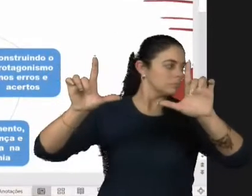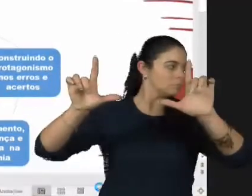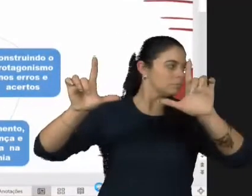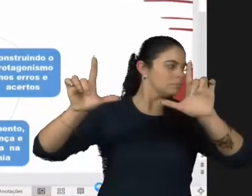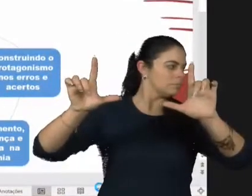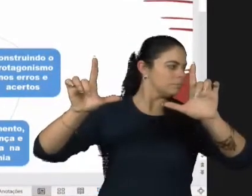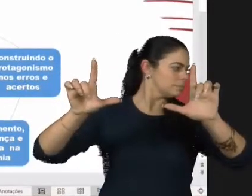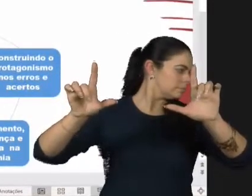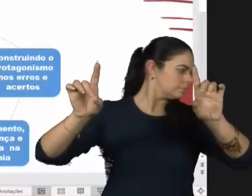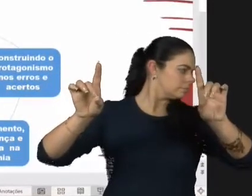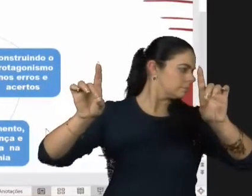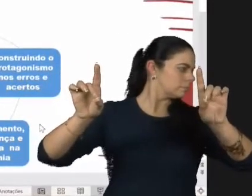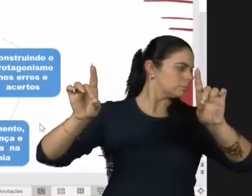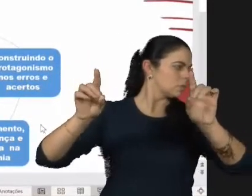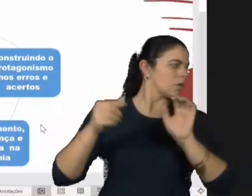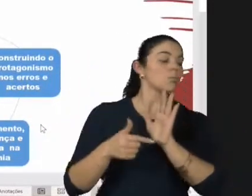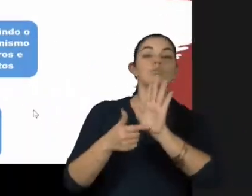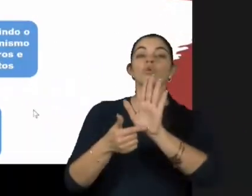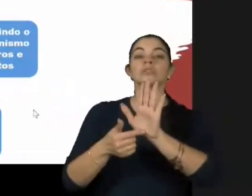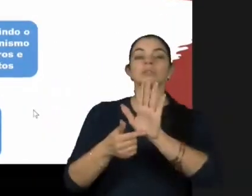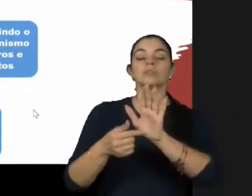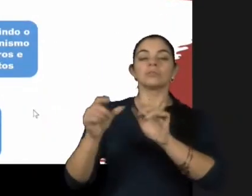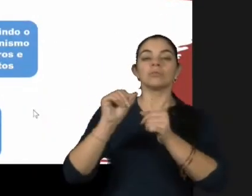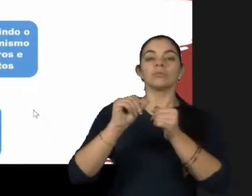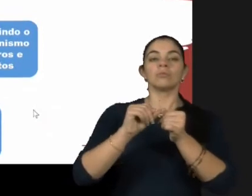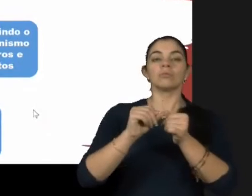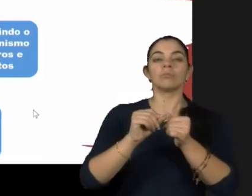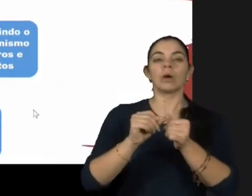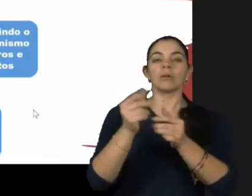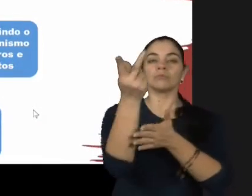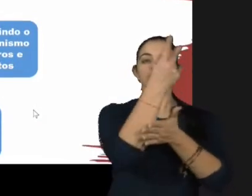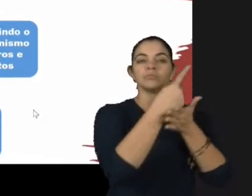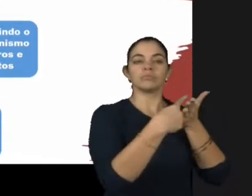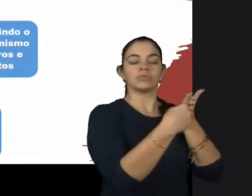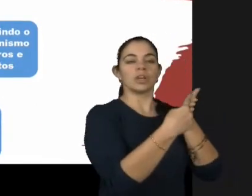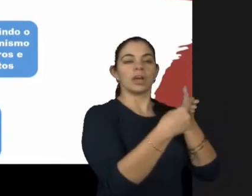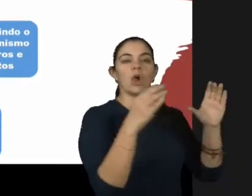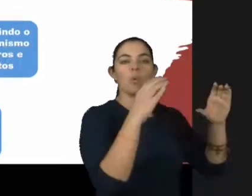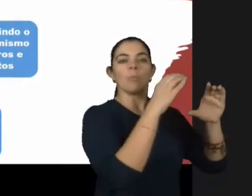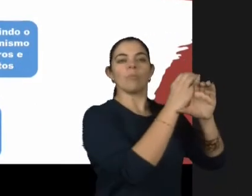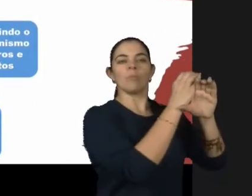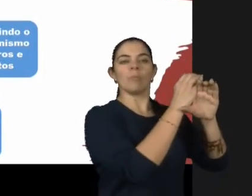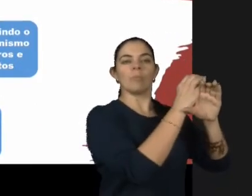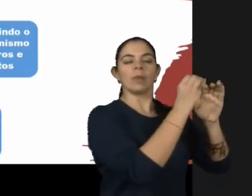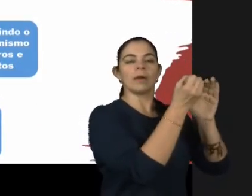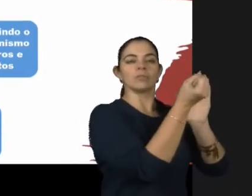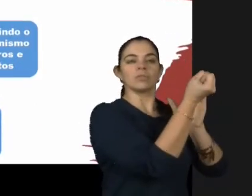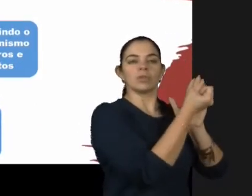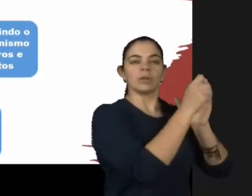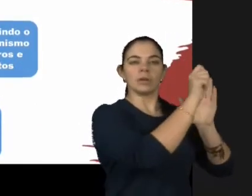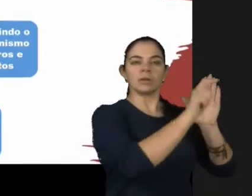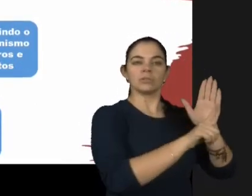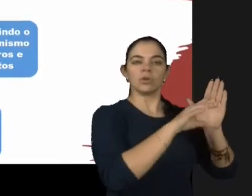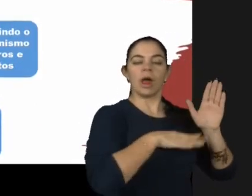eu estou mostrando uma figura que sumariza a nossa fala até aqui. São cinco figuras azuis com texto